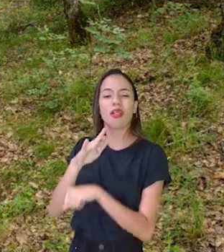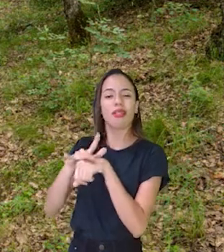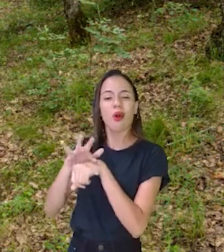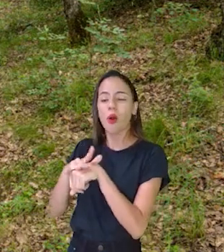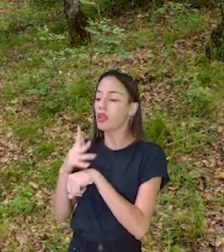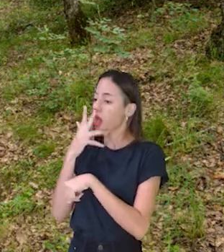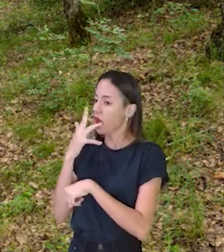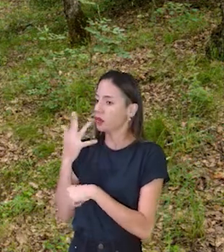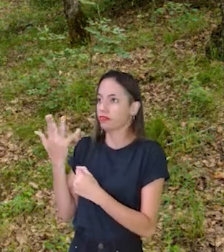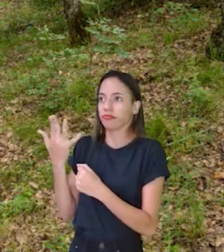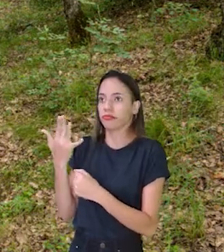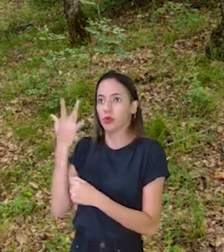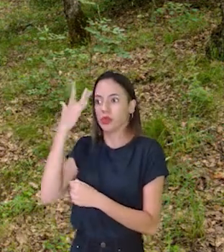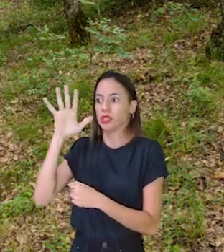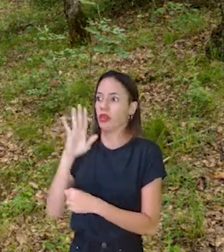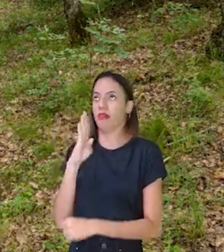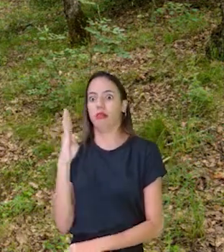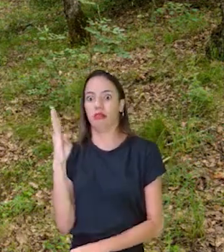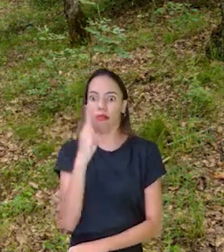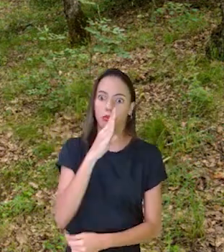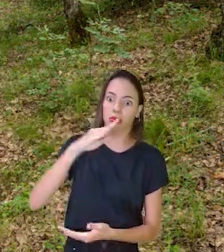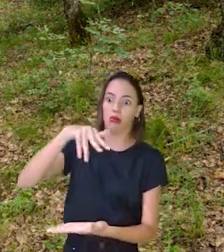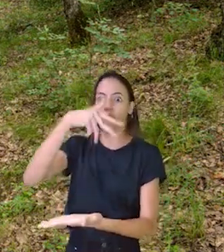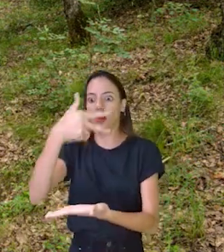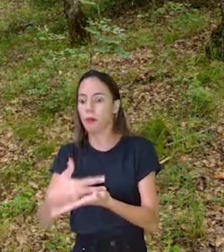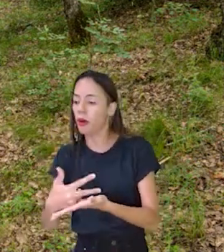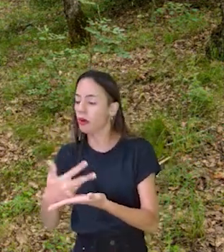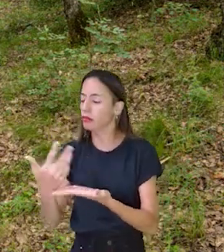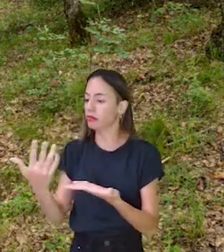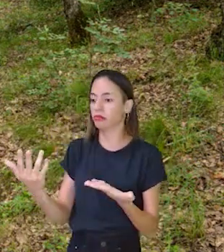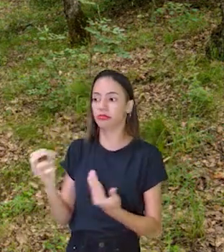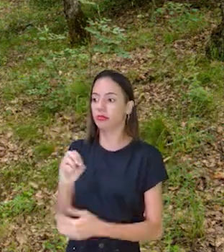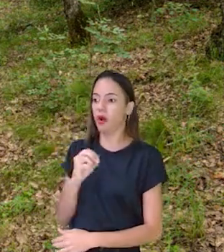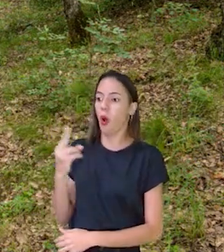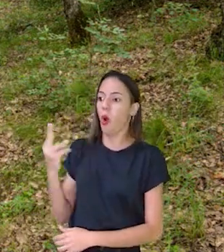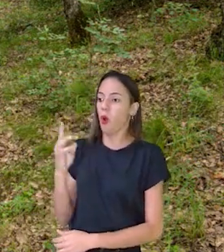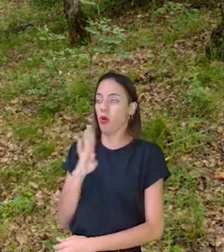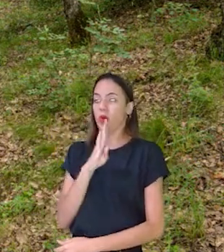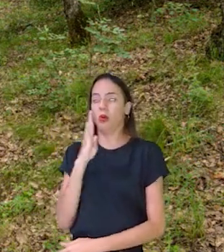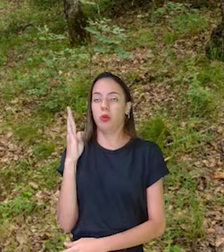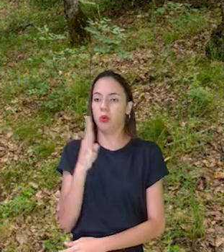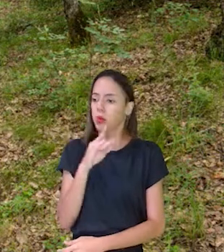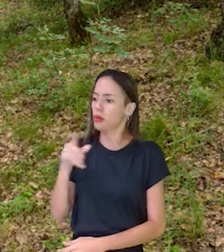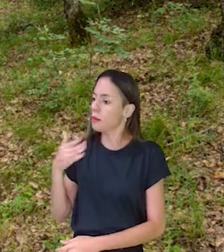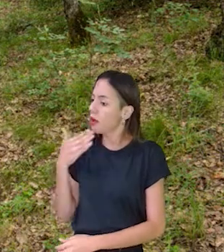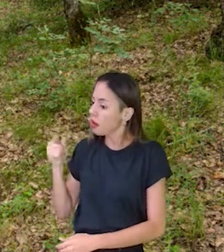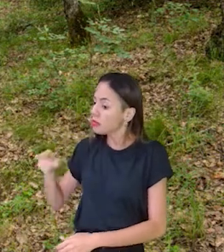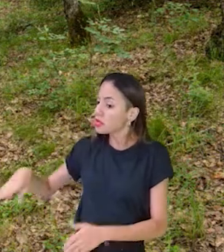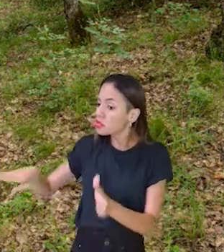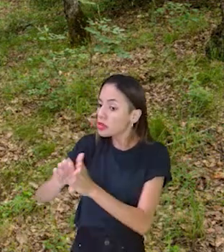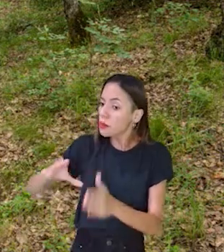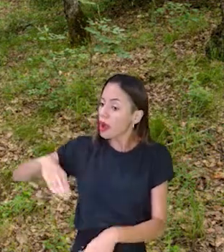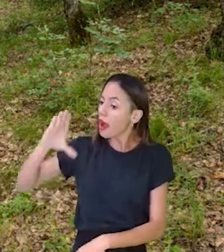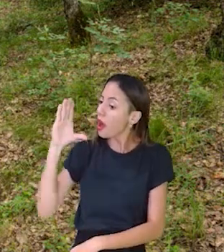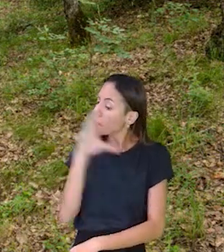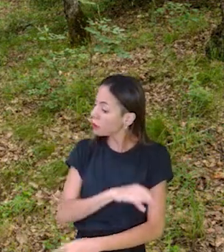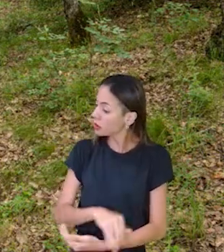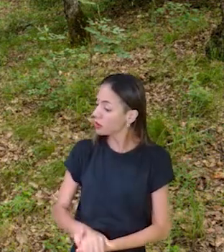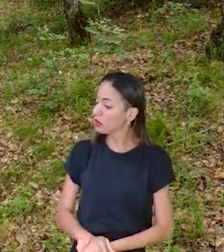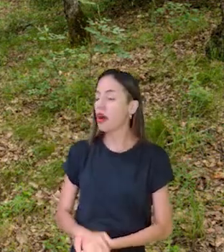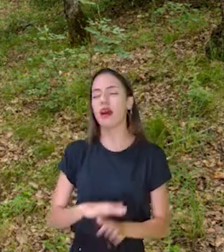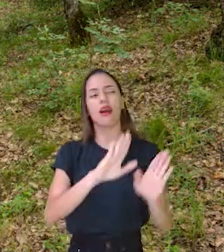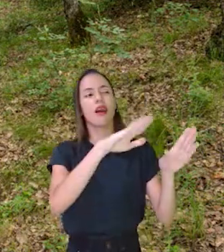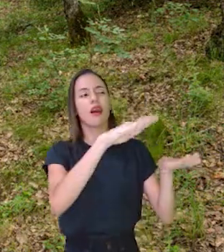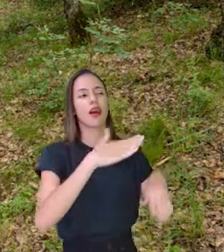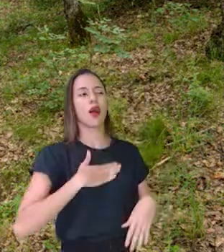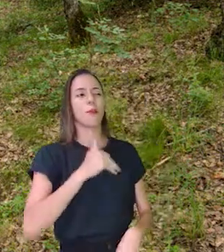sabe lá se ela vai ter algum mal súbito, né? Quem sabe se ela vai passar mal Então você chega mais rápido Ah, mas